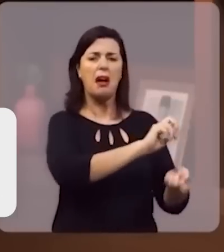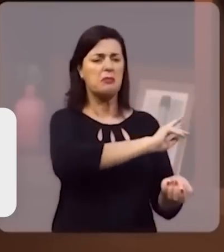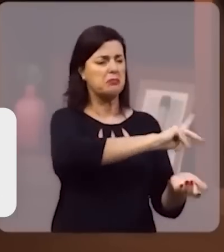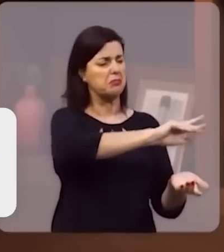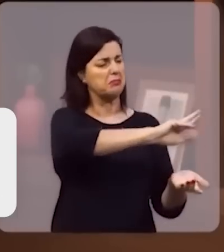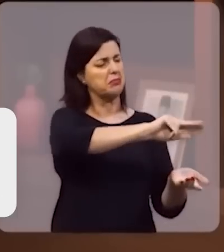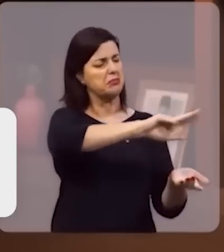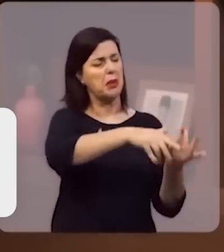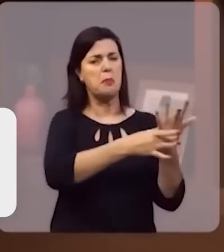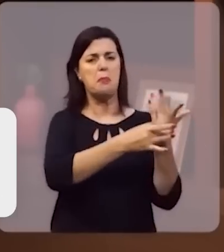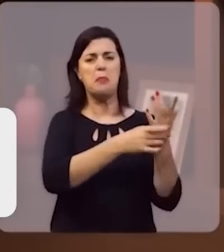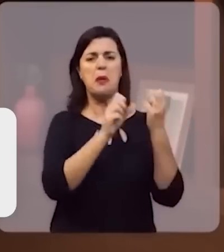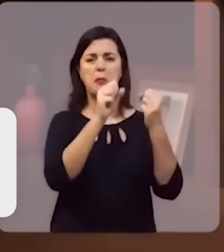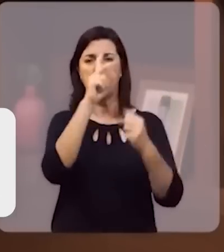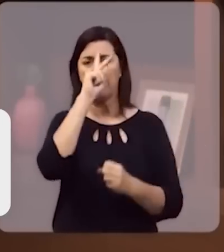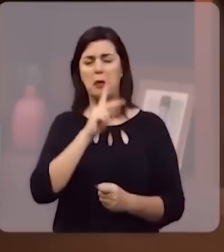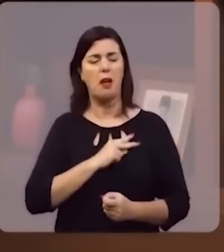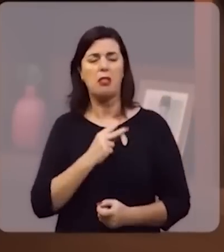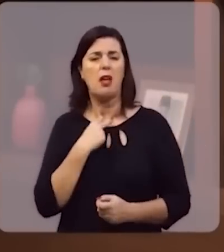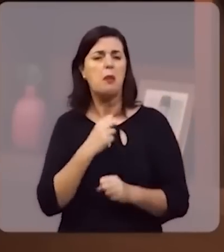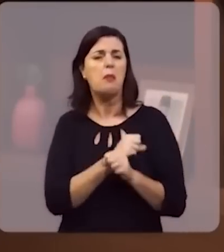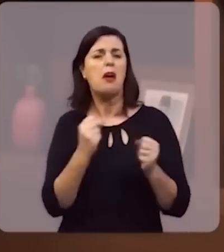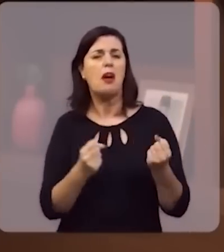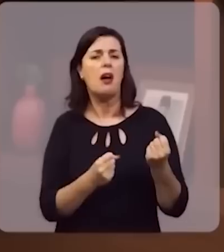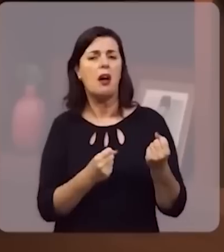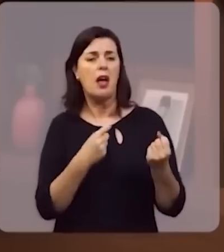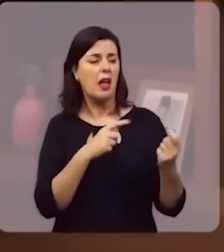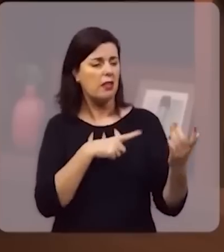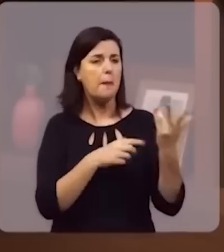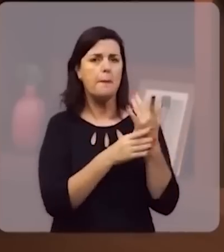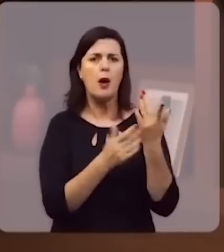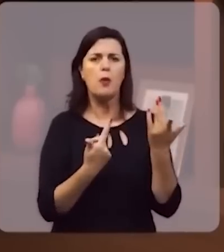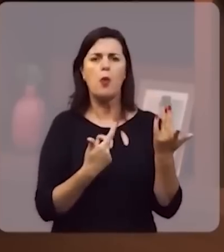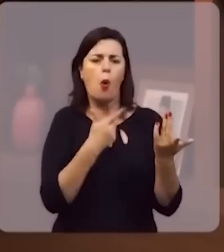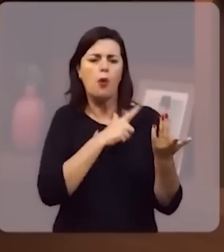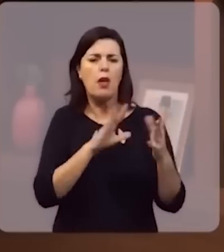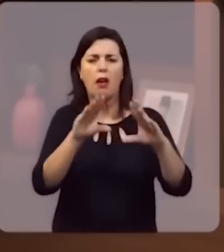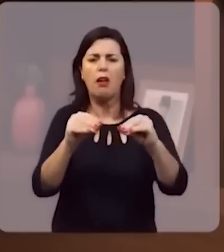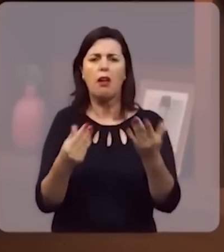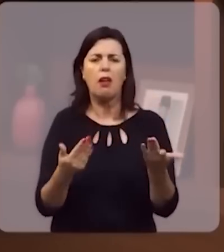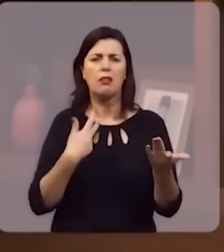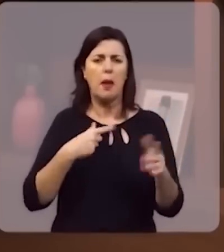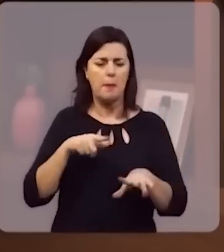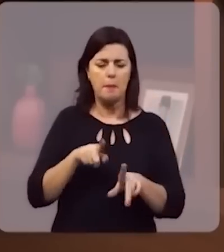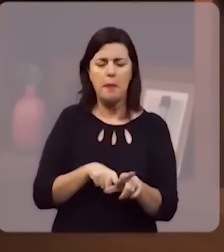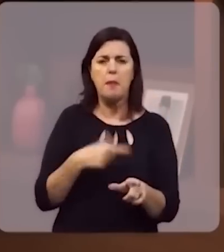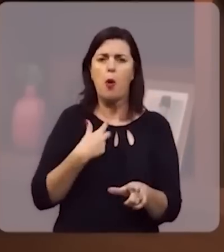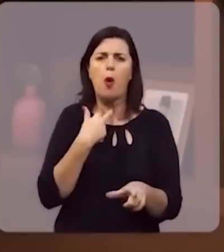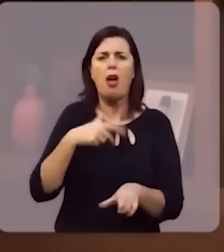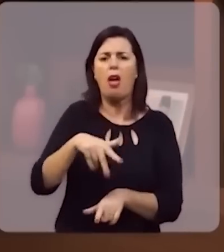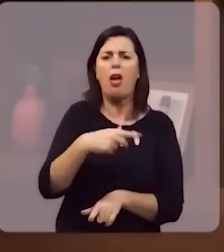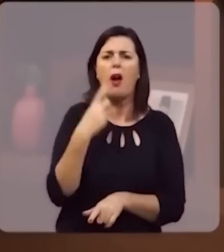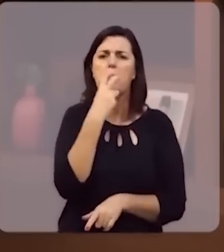com as suas próprias mãos não podem livrar. Eles têm mãos, mas não apalpam. Eles têm pés, mas não andam. Eles têm olhos, mas não enxergam.